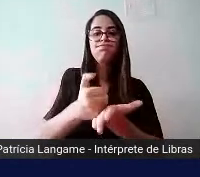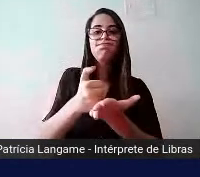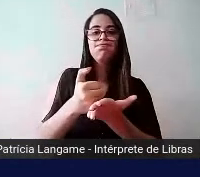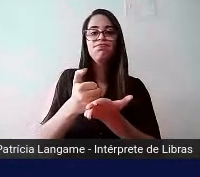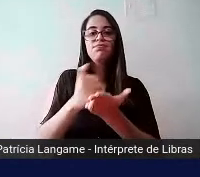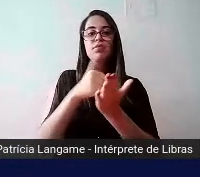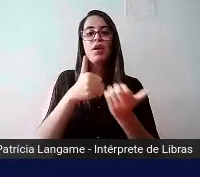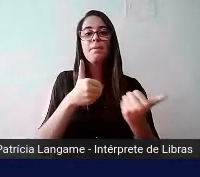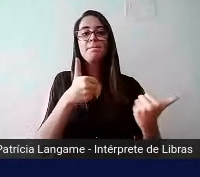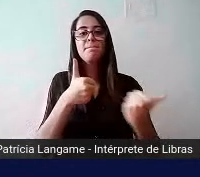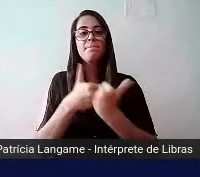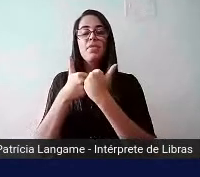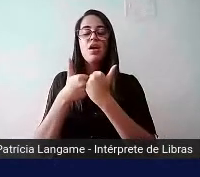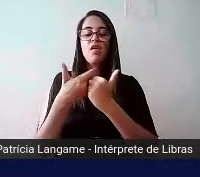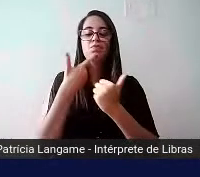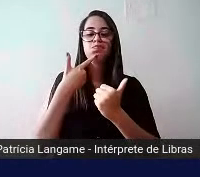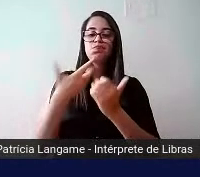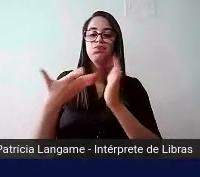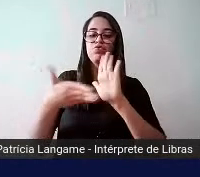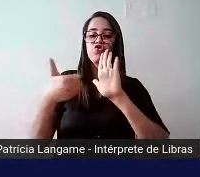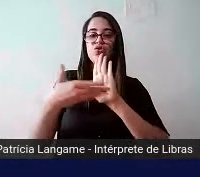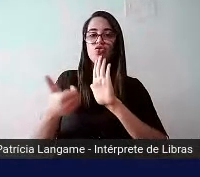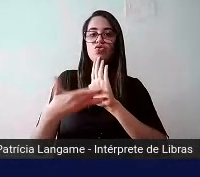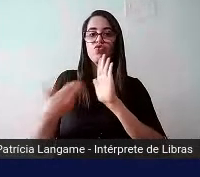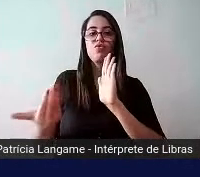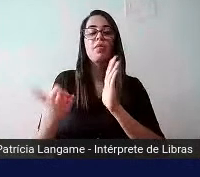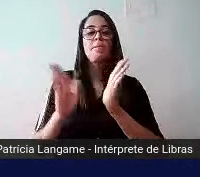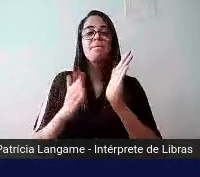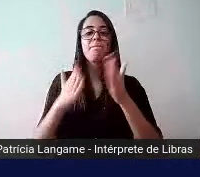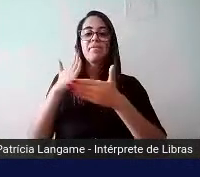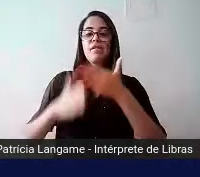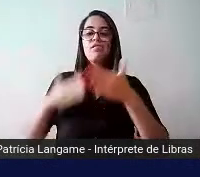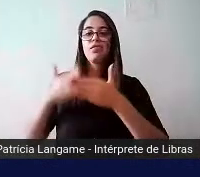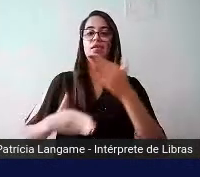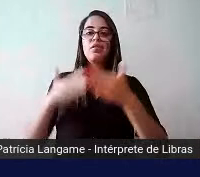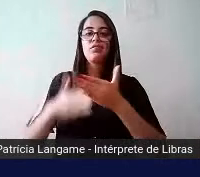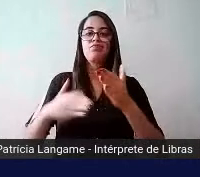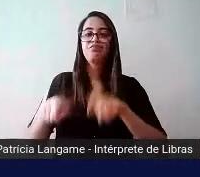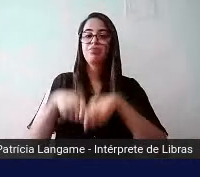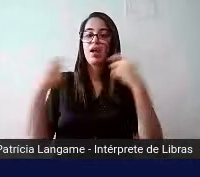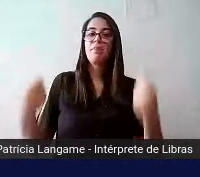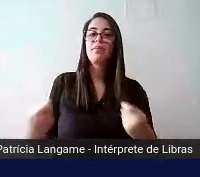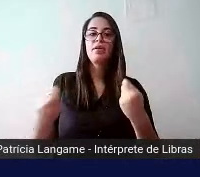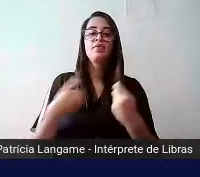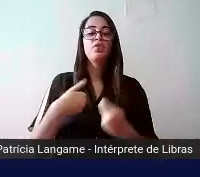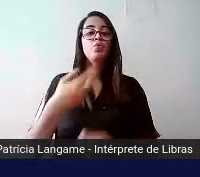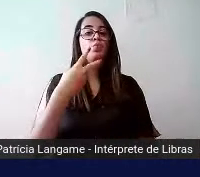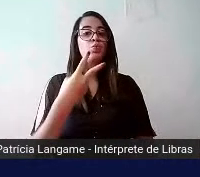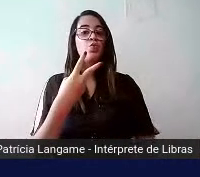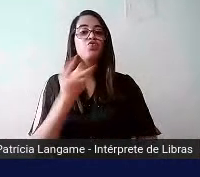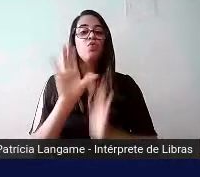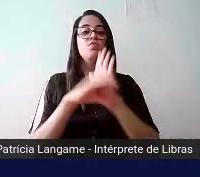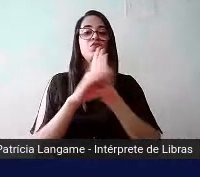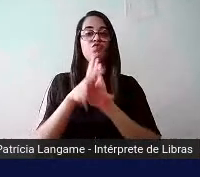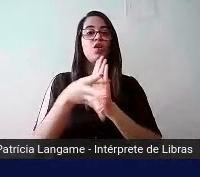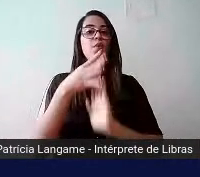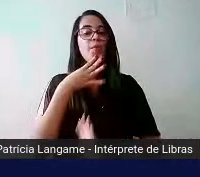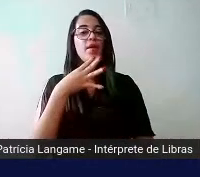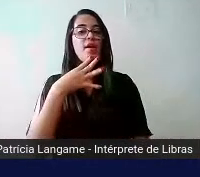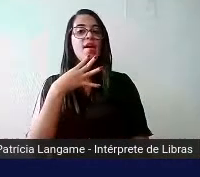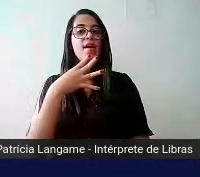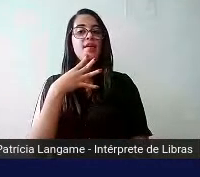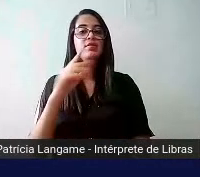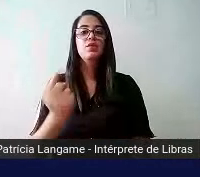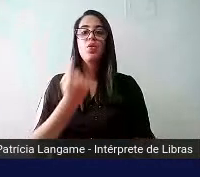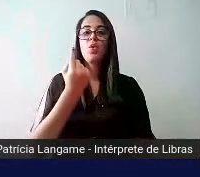remoção de barreiras para aprendizagem. E aí, eu vou trazer duas definições de tecnologia assistiva que vocês já conhecem, uma